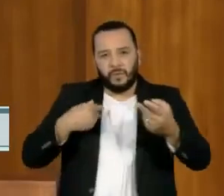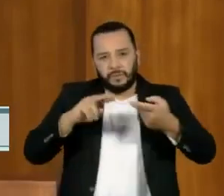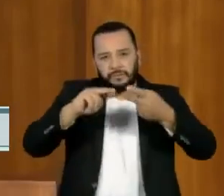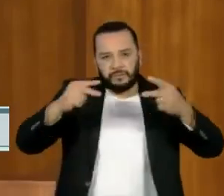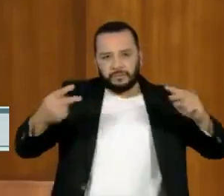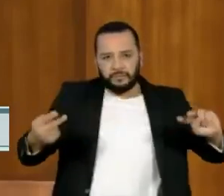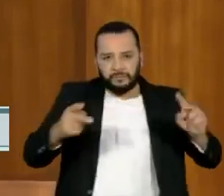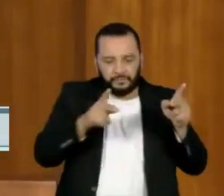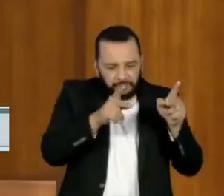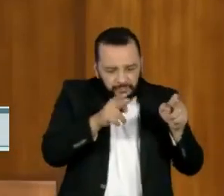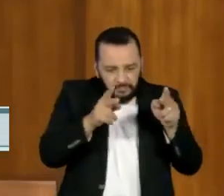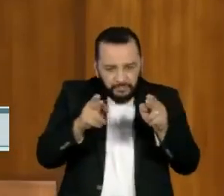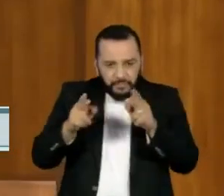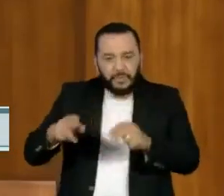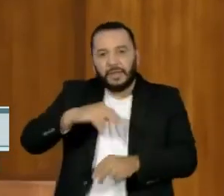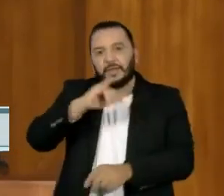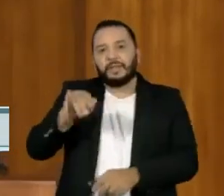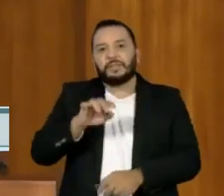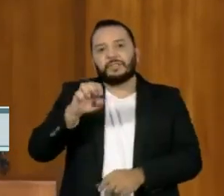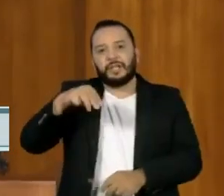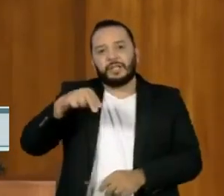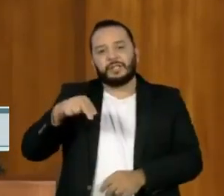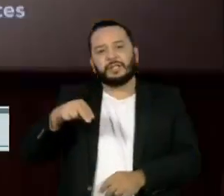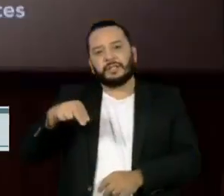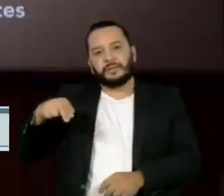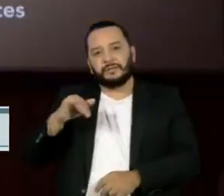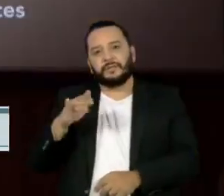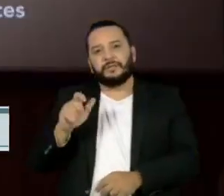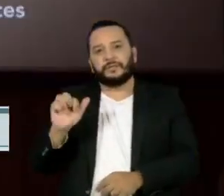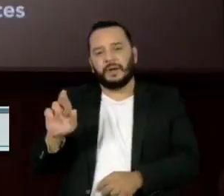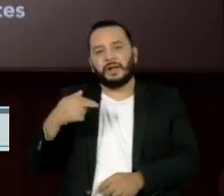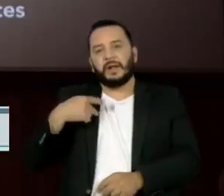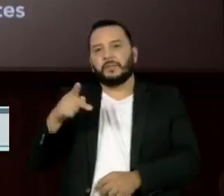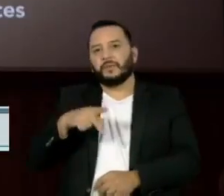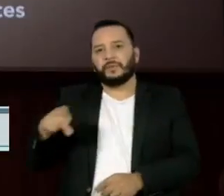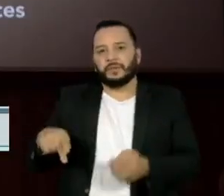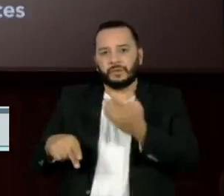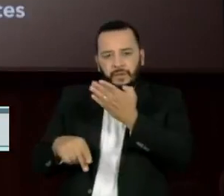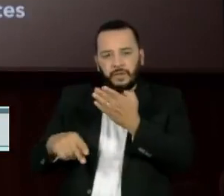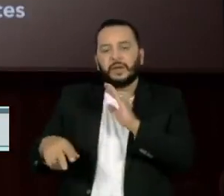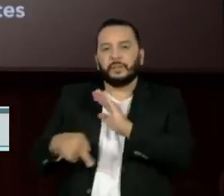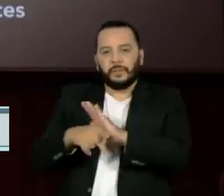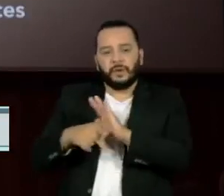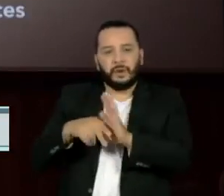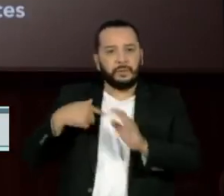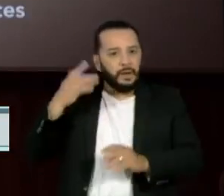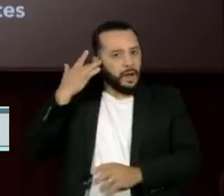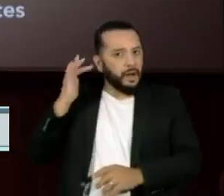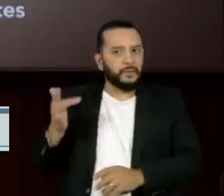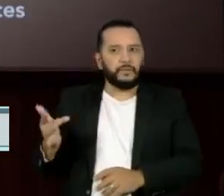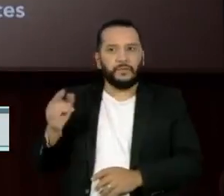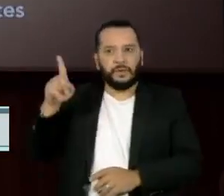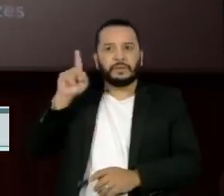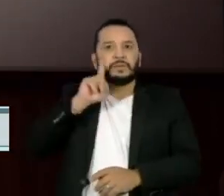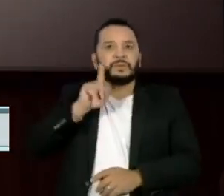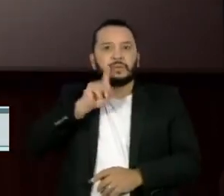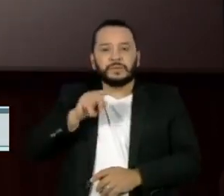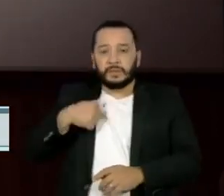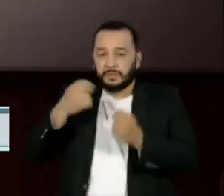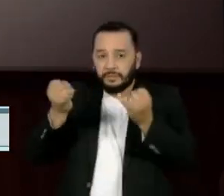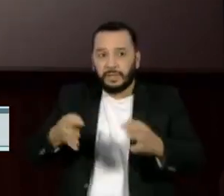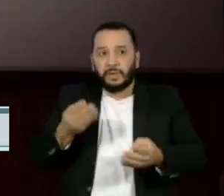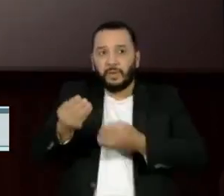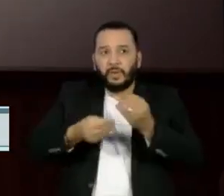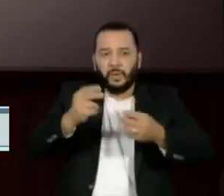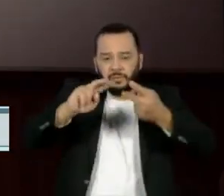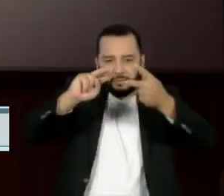CRISPR, Jennifer Dona é professora da Universidade de Berkeley, na Califórnia, e explica que ele pode ser feito a